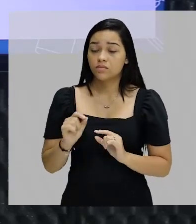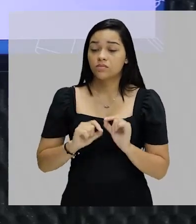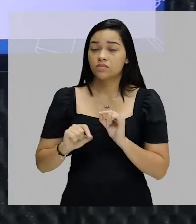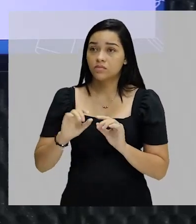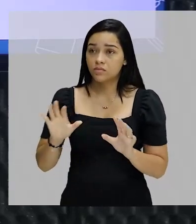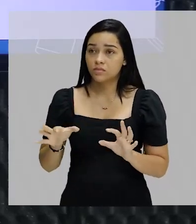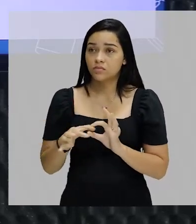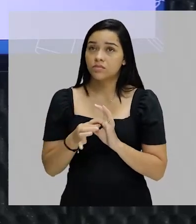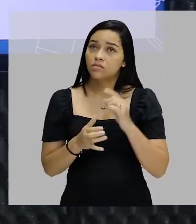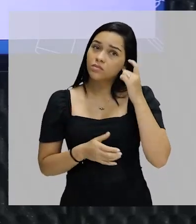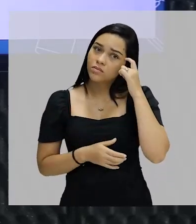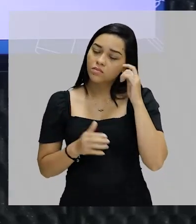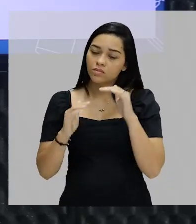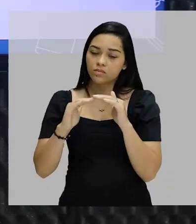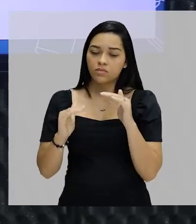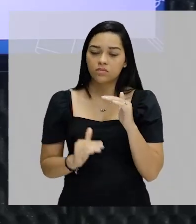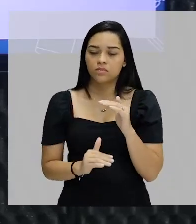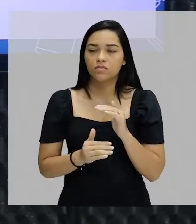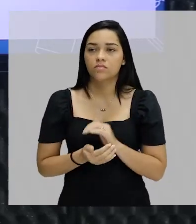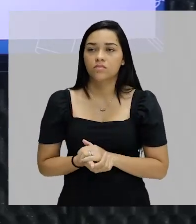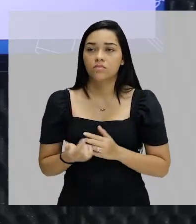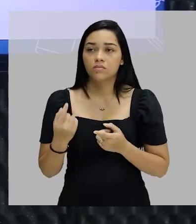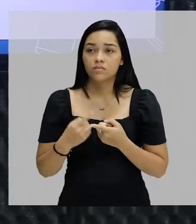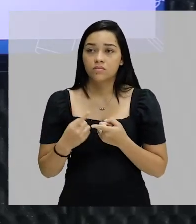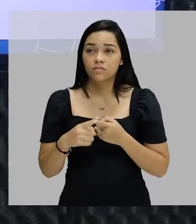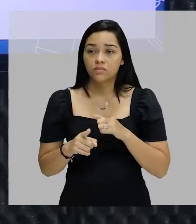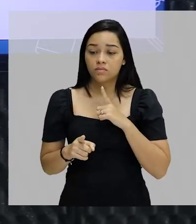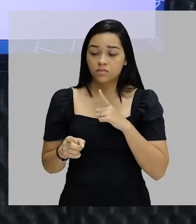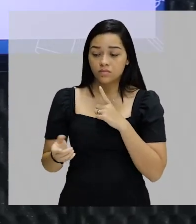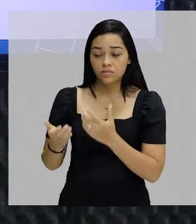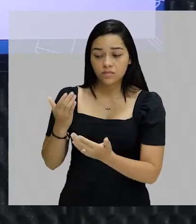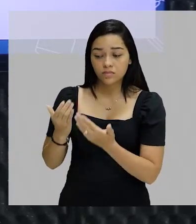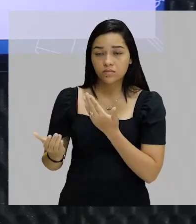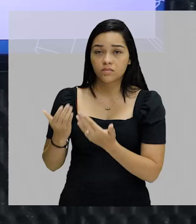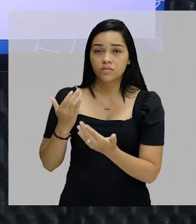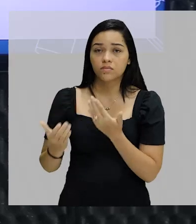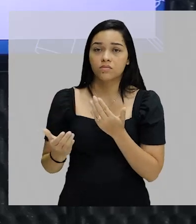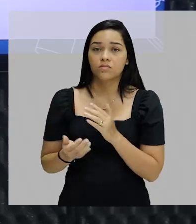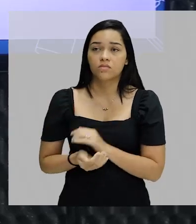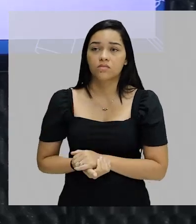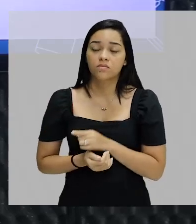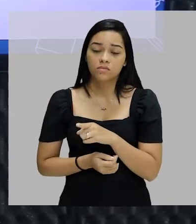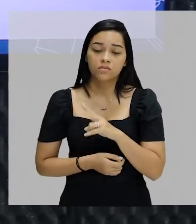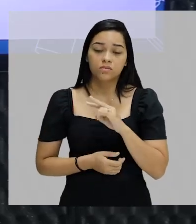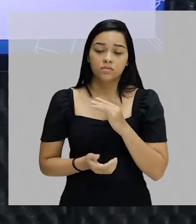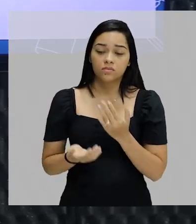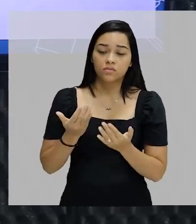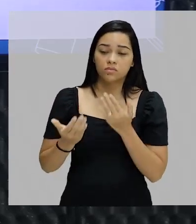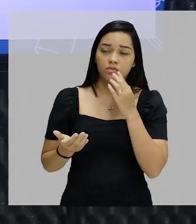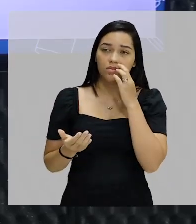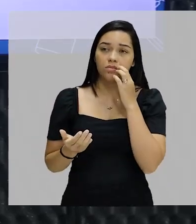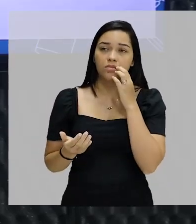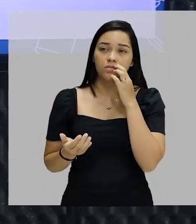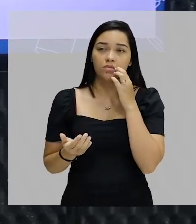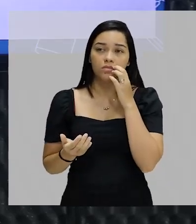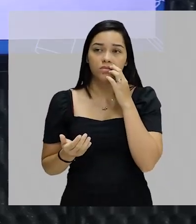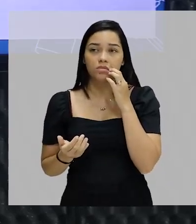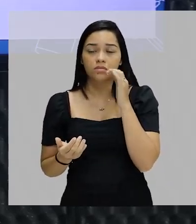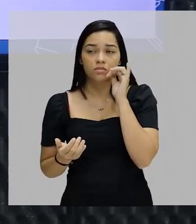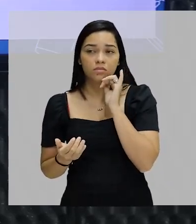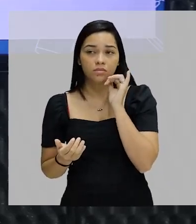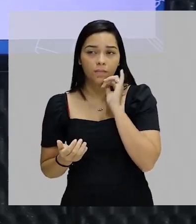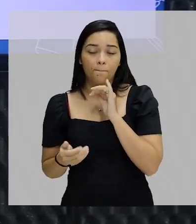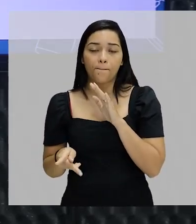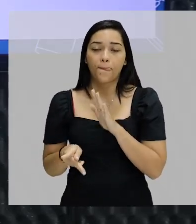próxima da ideia de desigualdade. Porque aqui vai existir uma comparação, entendeu? Aqui você vai comparar, por exemplo, o padrão de vida